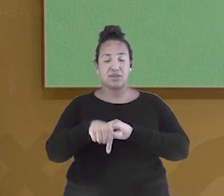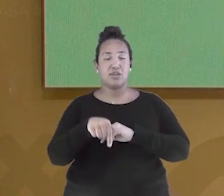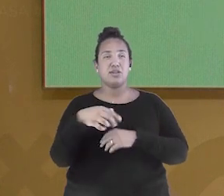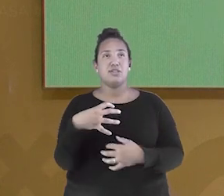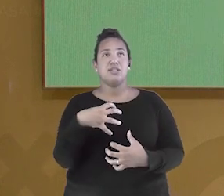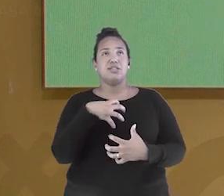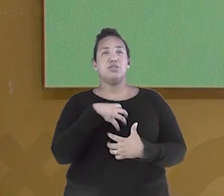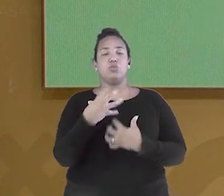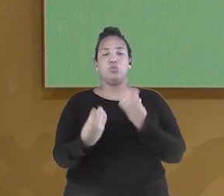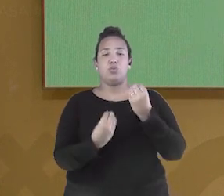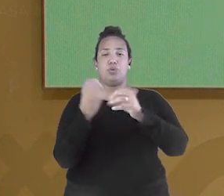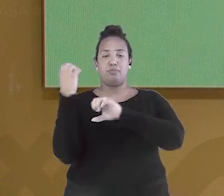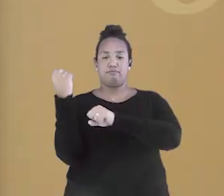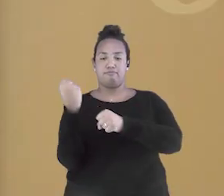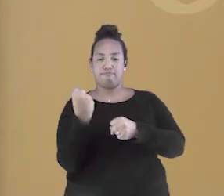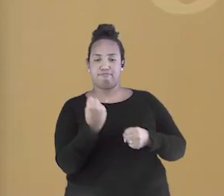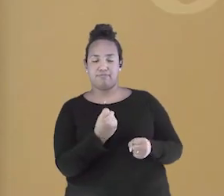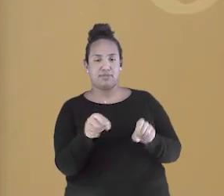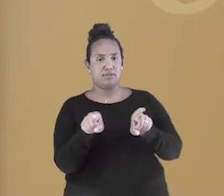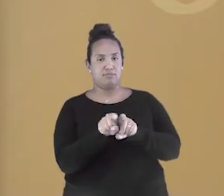repúdio à monarquia.